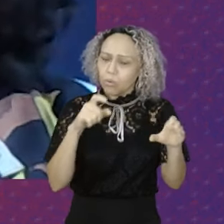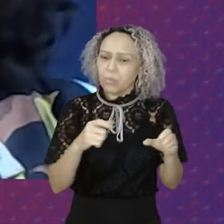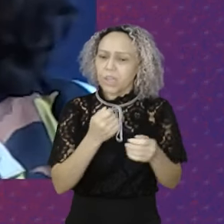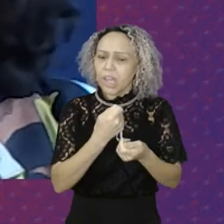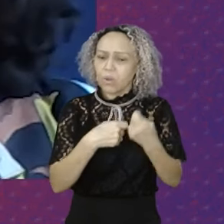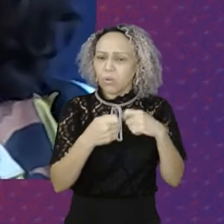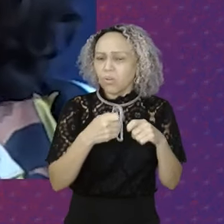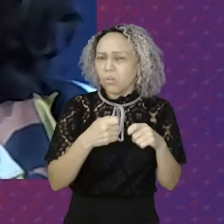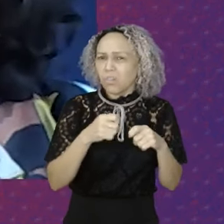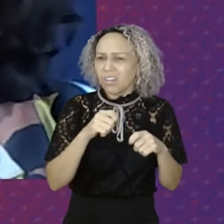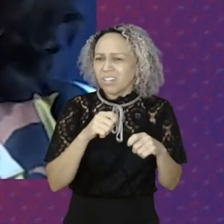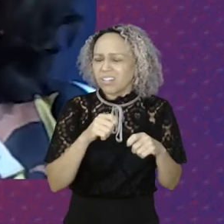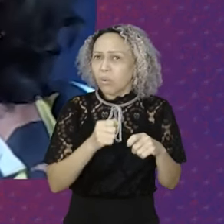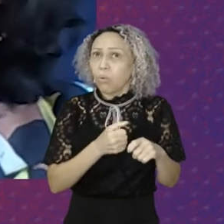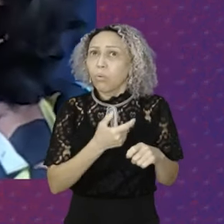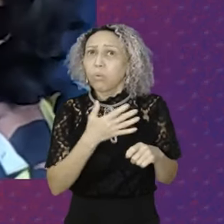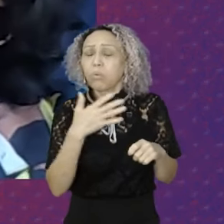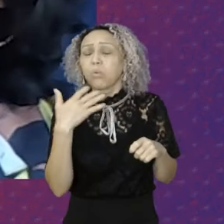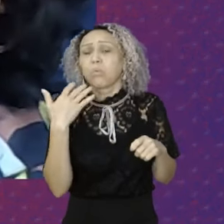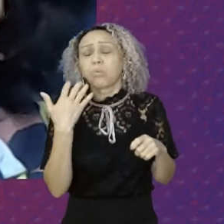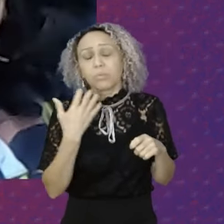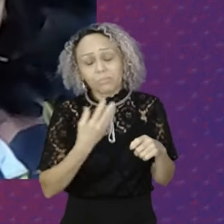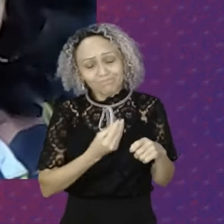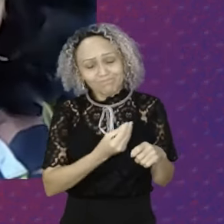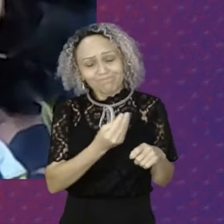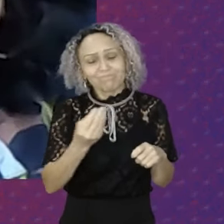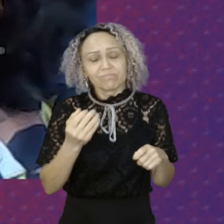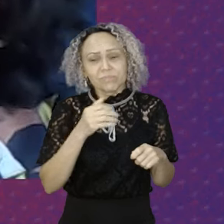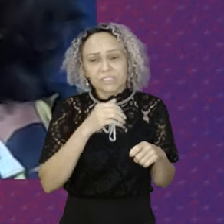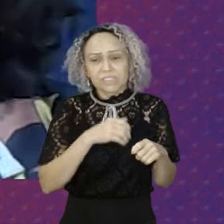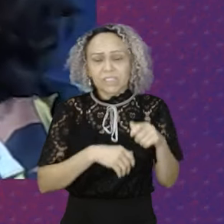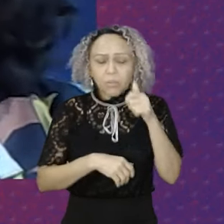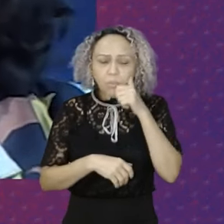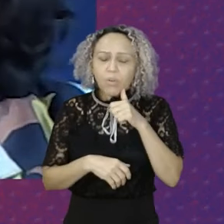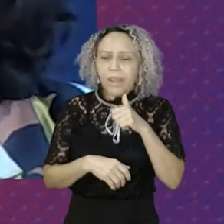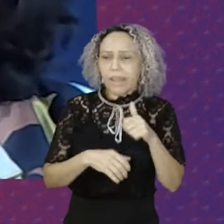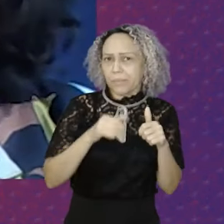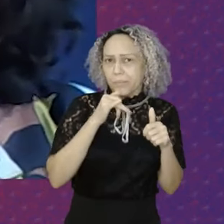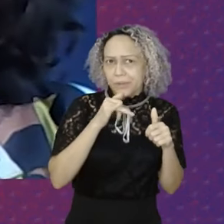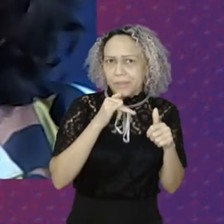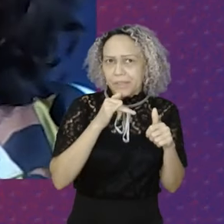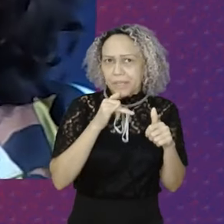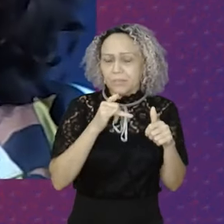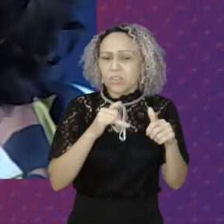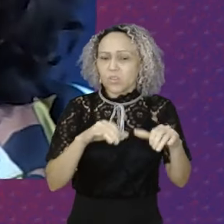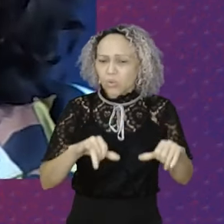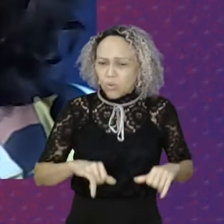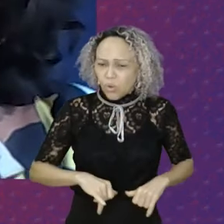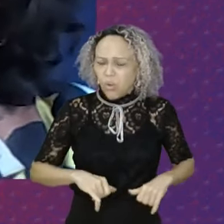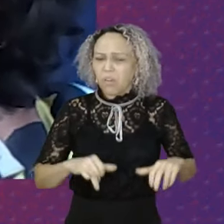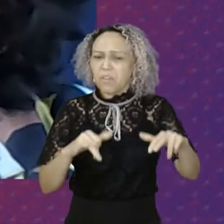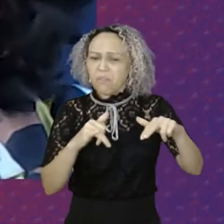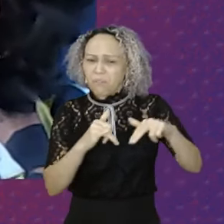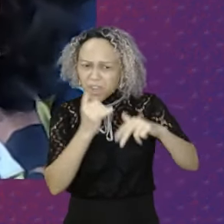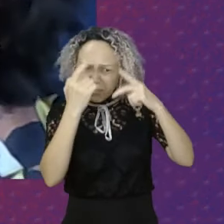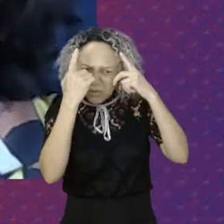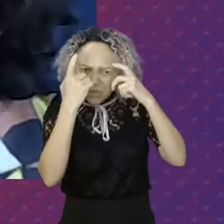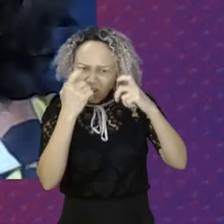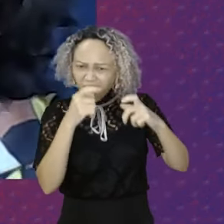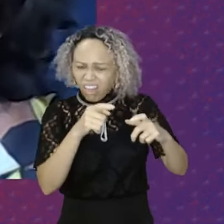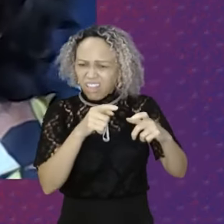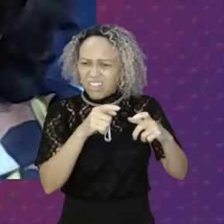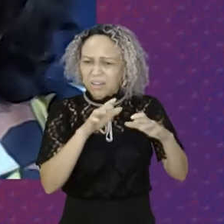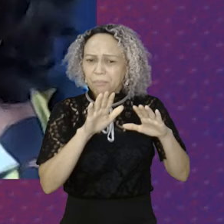Porque não tem alternativa Pensam nos seus filhos Nas dificuldades Que elas podem ter Quando